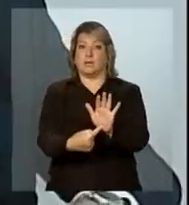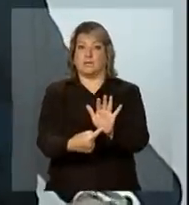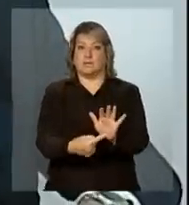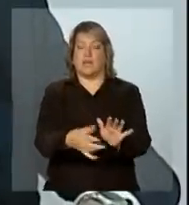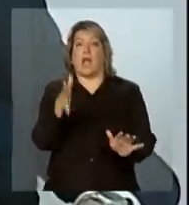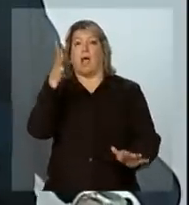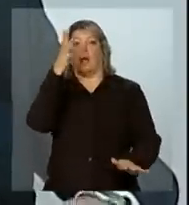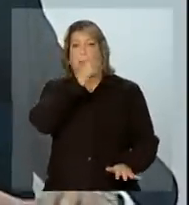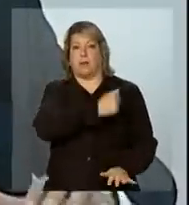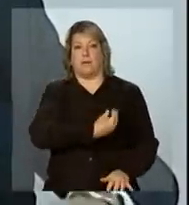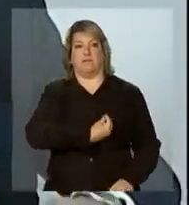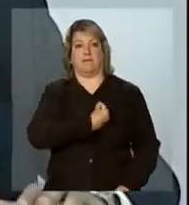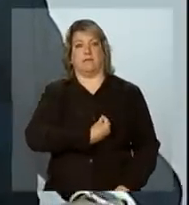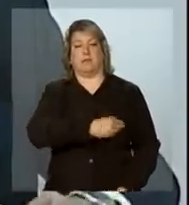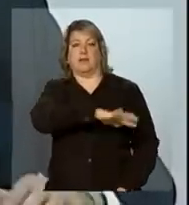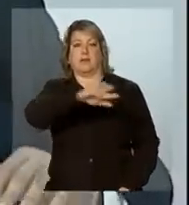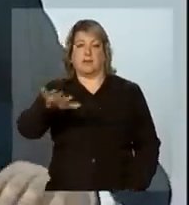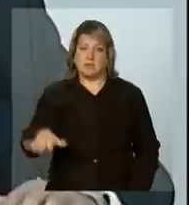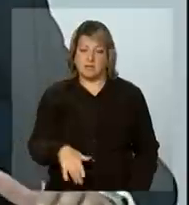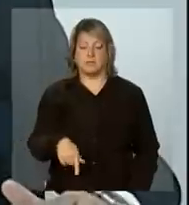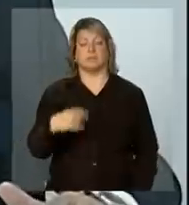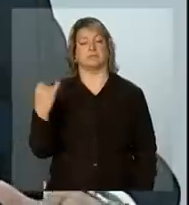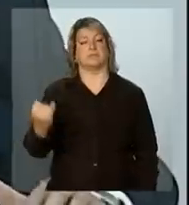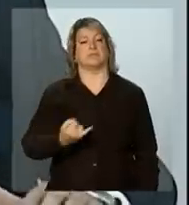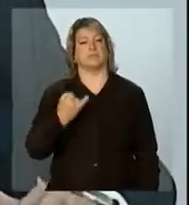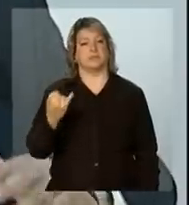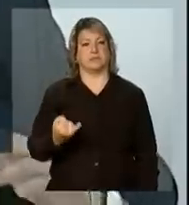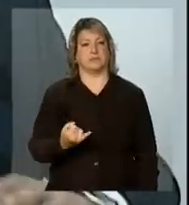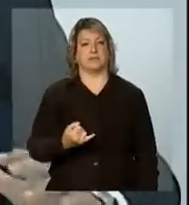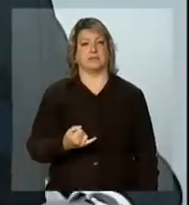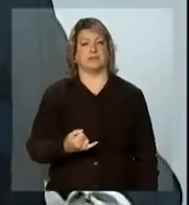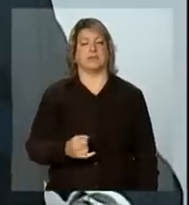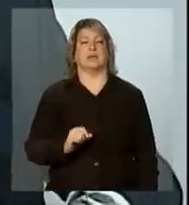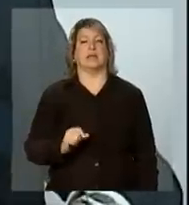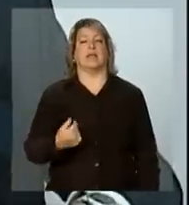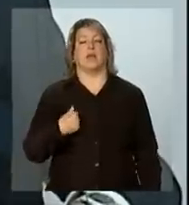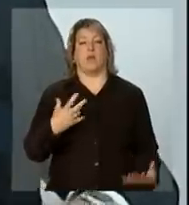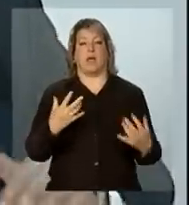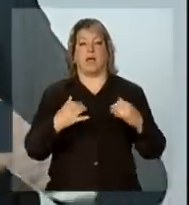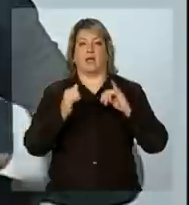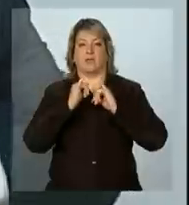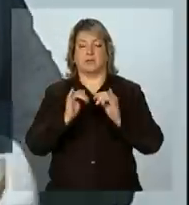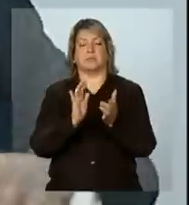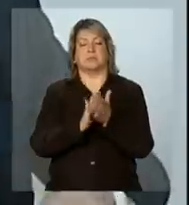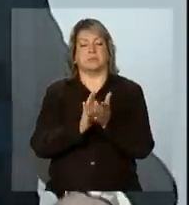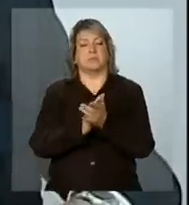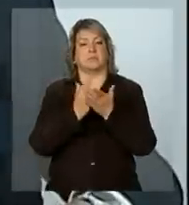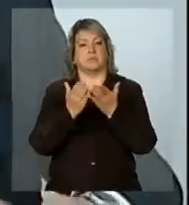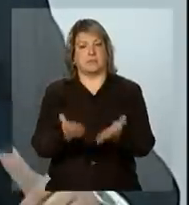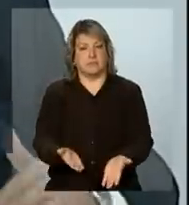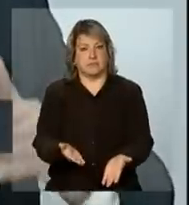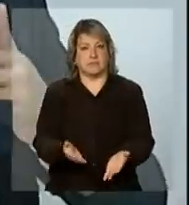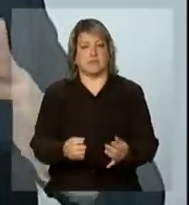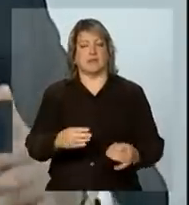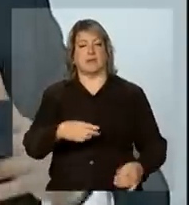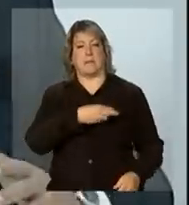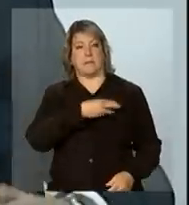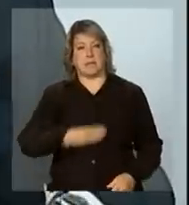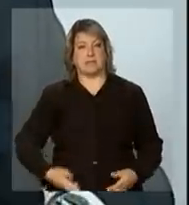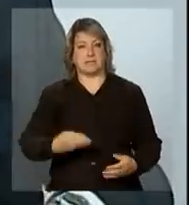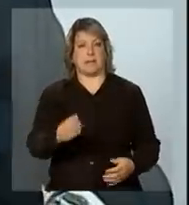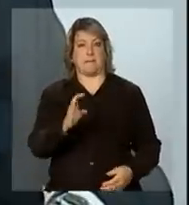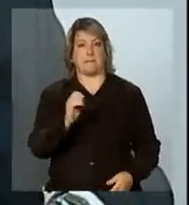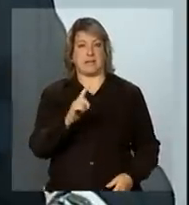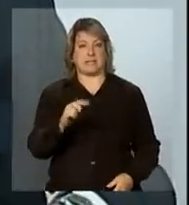também, ele é muito importante, cada vez mais, e eu quero parabenizar aqui o Fernando Bezerra e todos os ministros, pelo